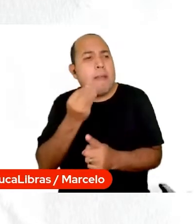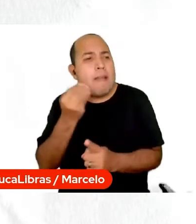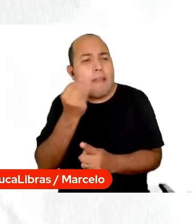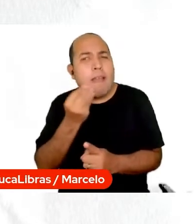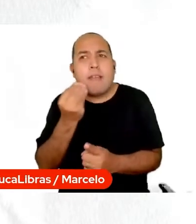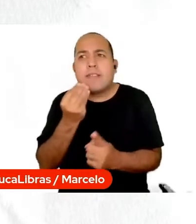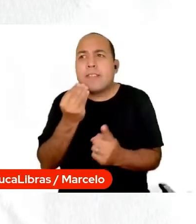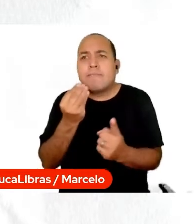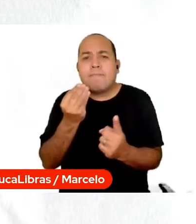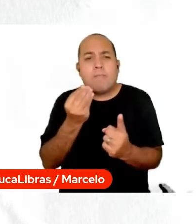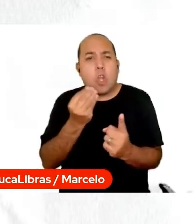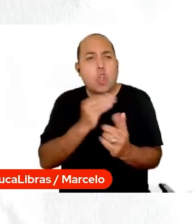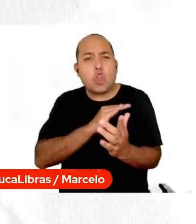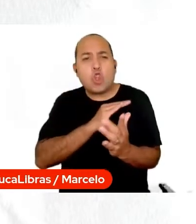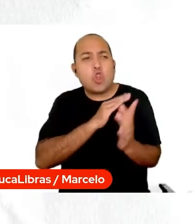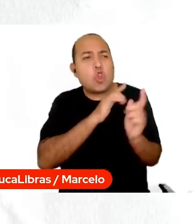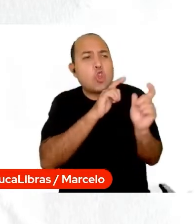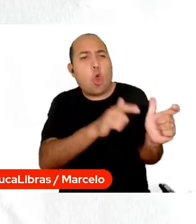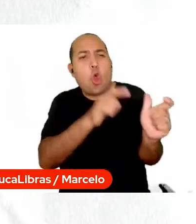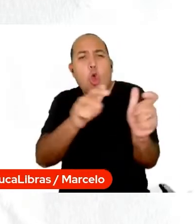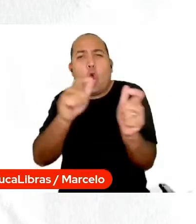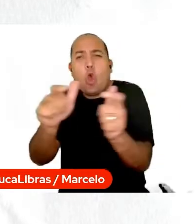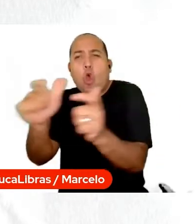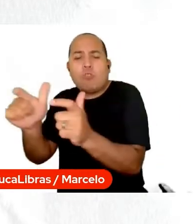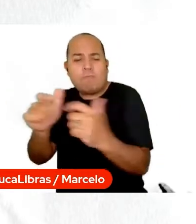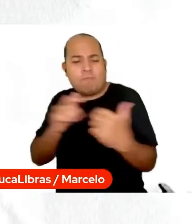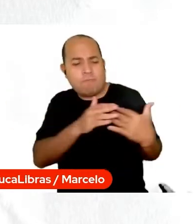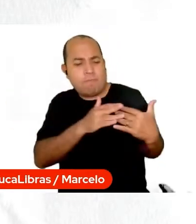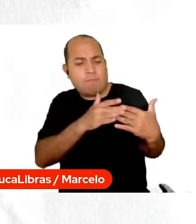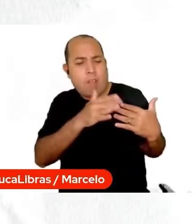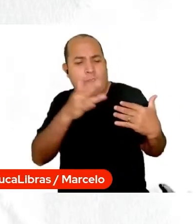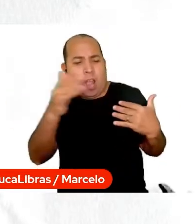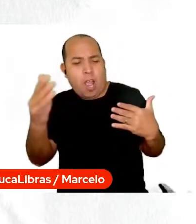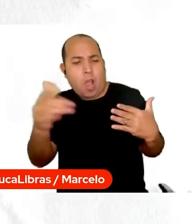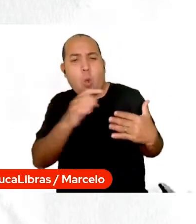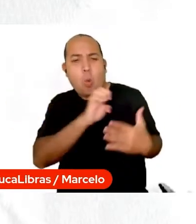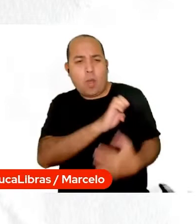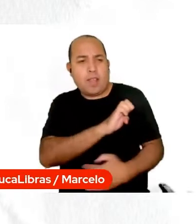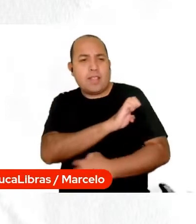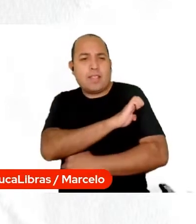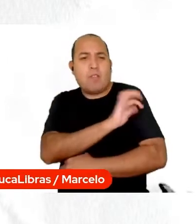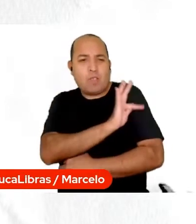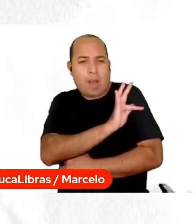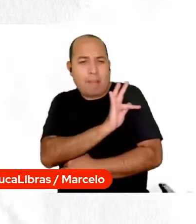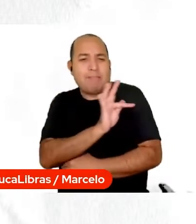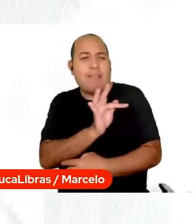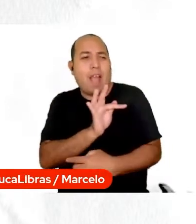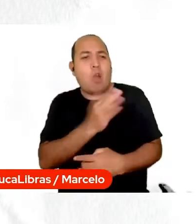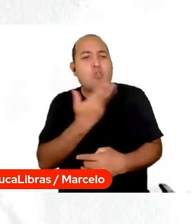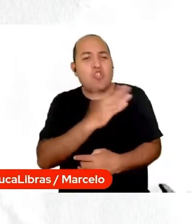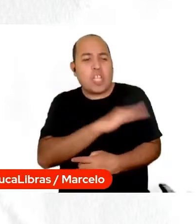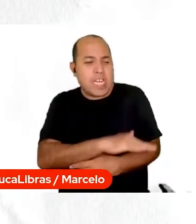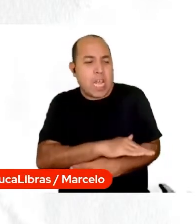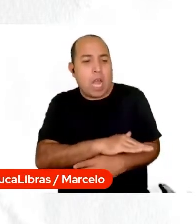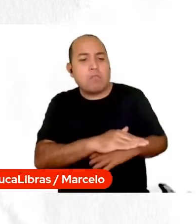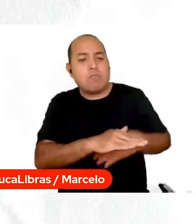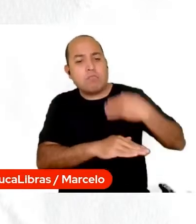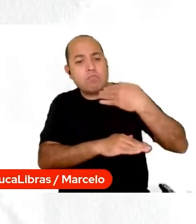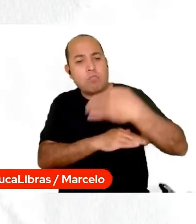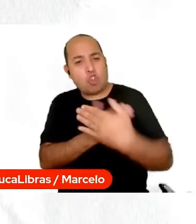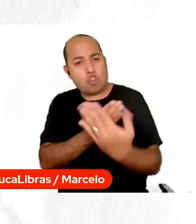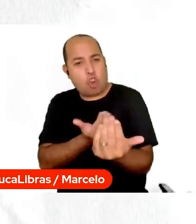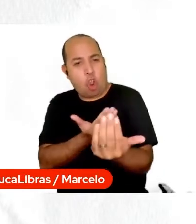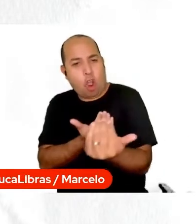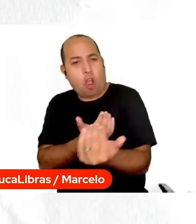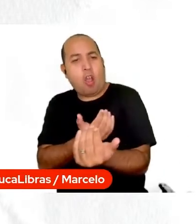em todas as instâncias, desde o ensino fundamental, o ensino infantil, escola infantil, o ensino fundamental 1 e